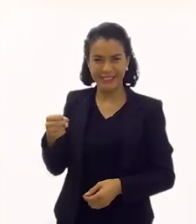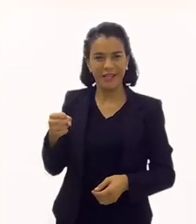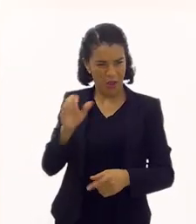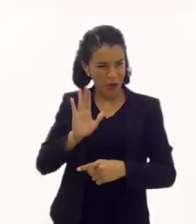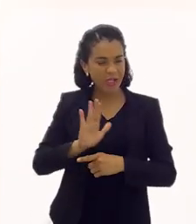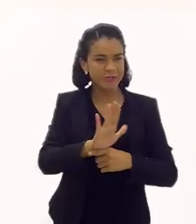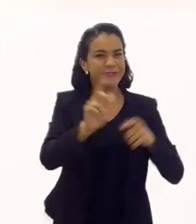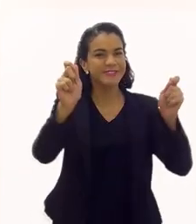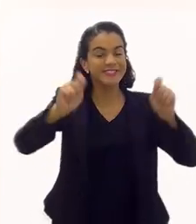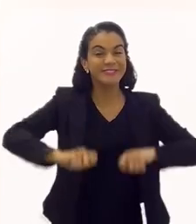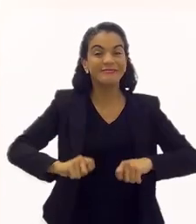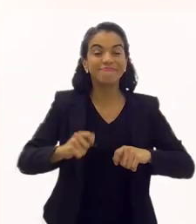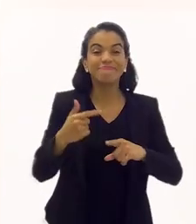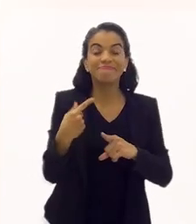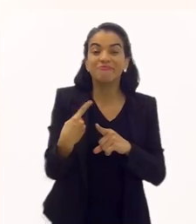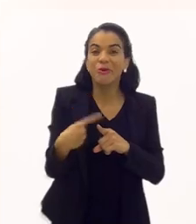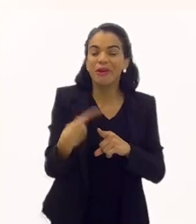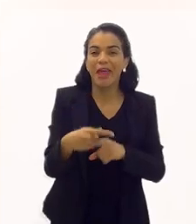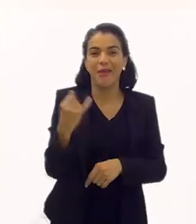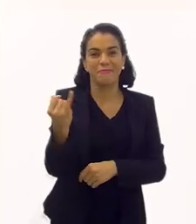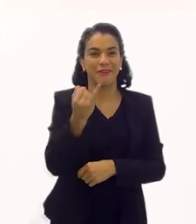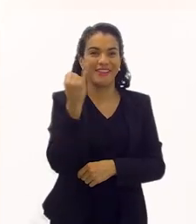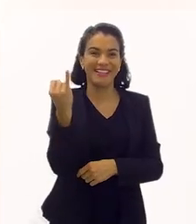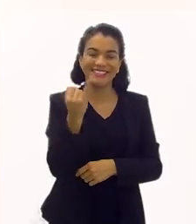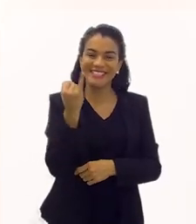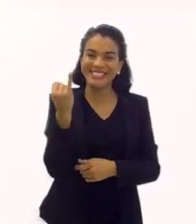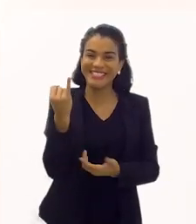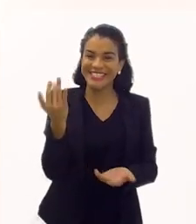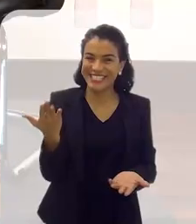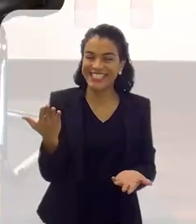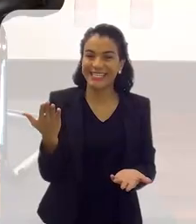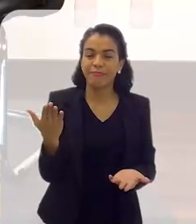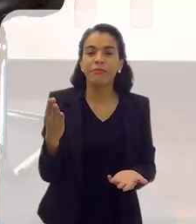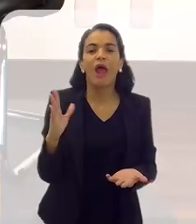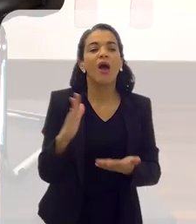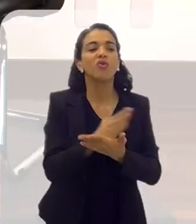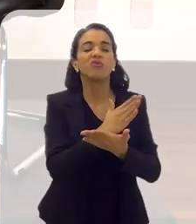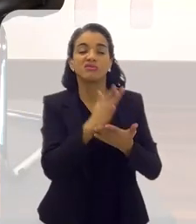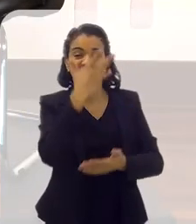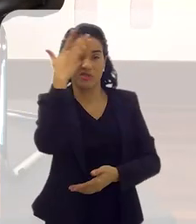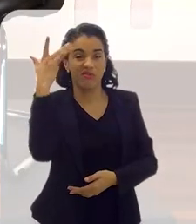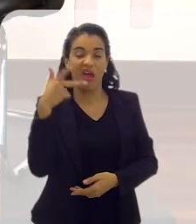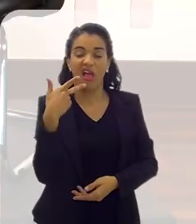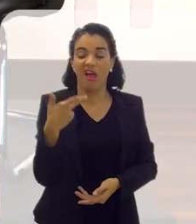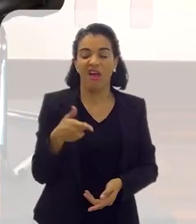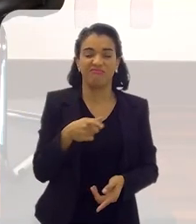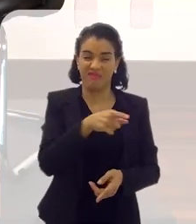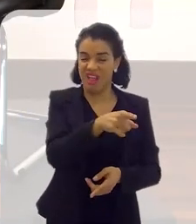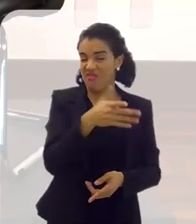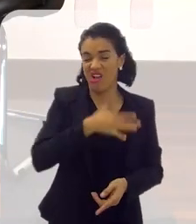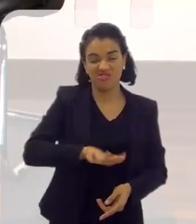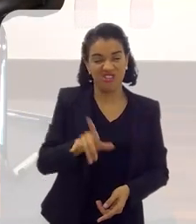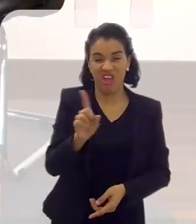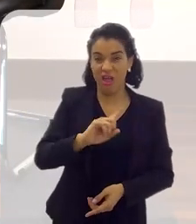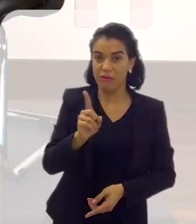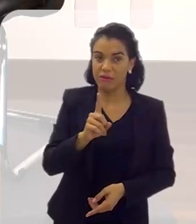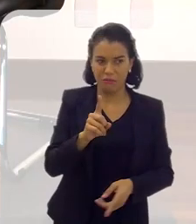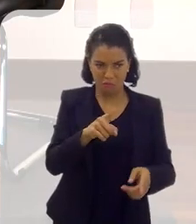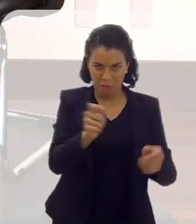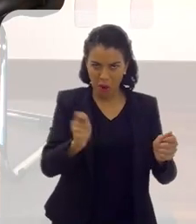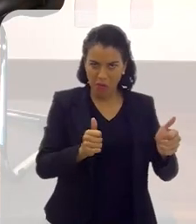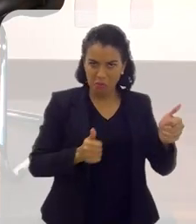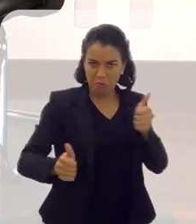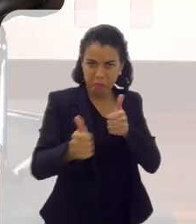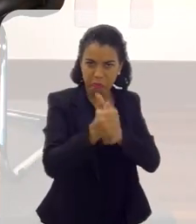ajudar no que for possível, porque é importante. Porque tem gente que diz assim, ah, eles não vão